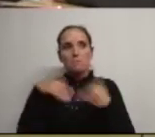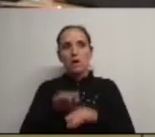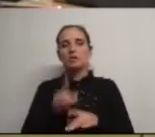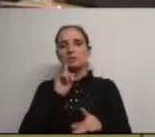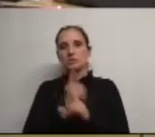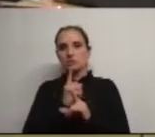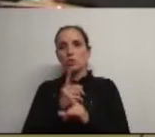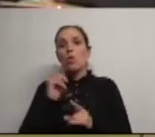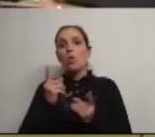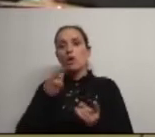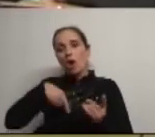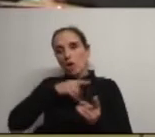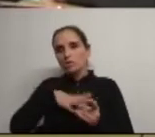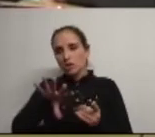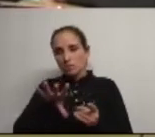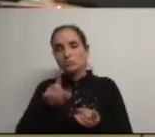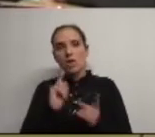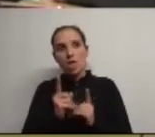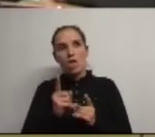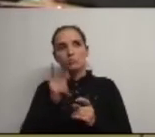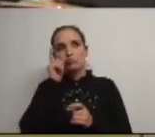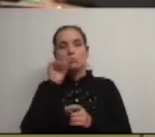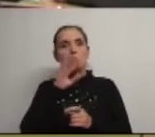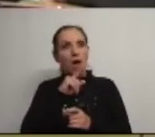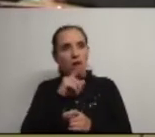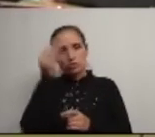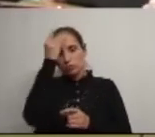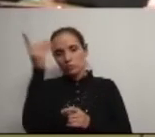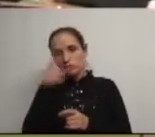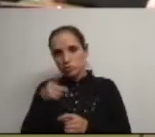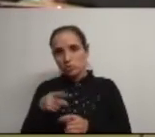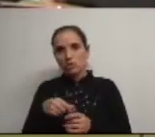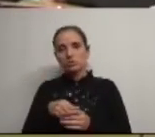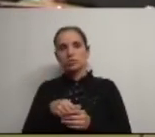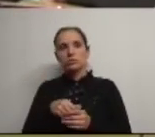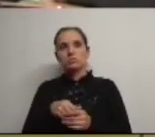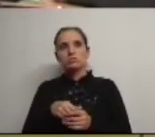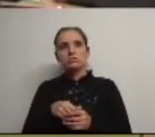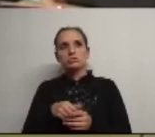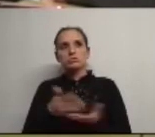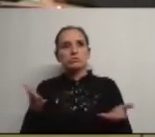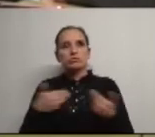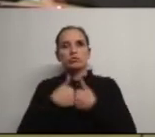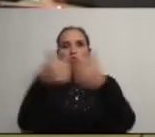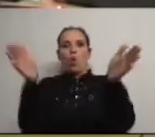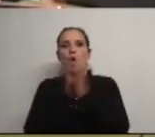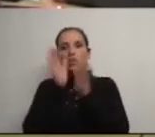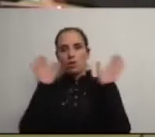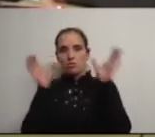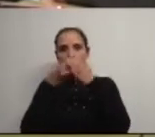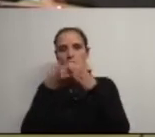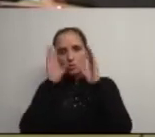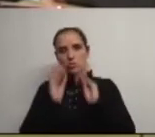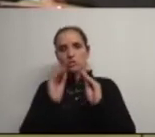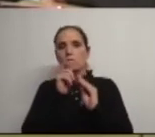aquilo que nós queremos é que os pais os professores e toda a comunidade educativa possa